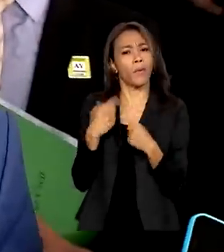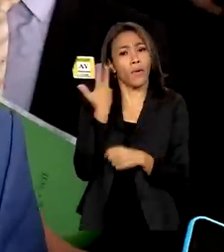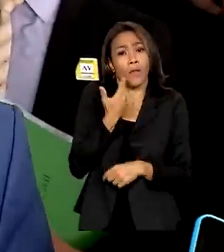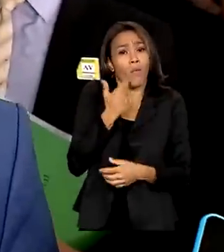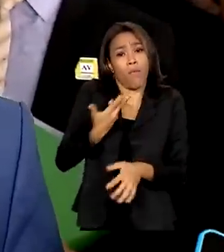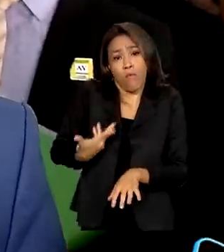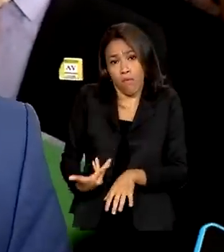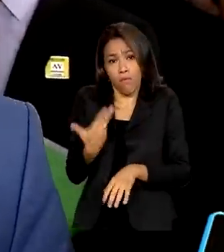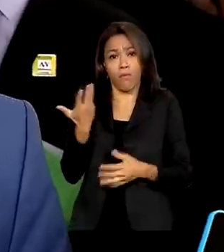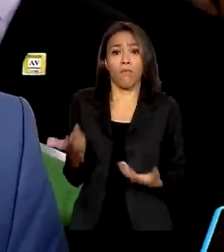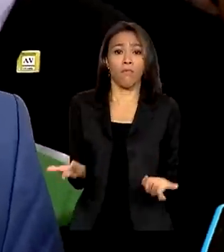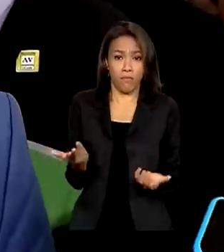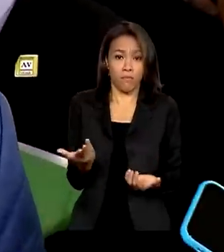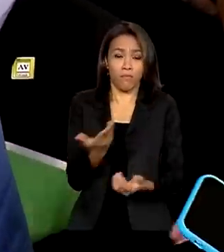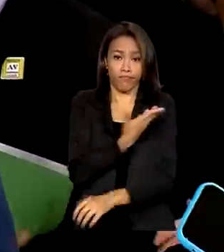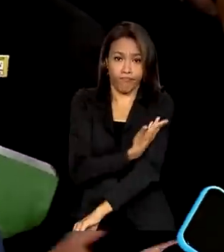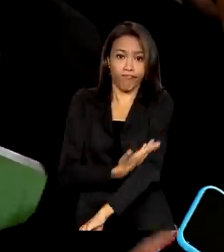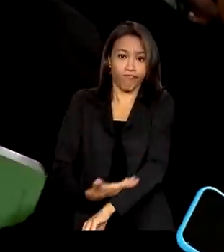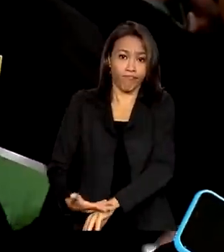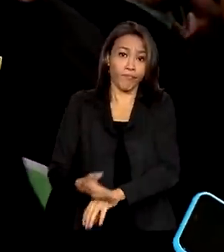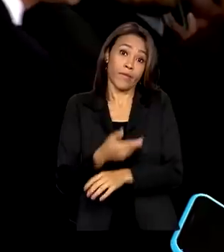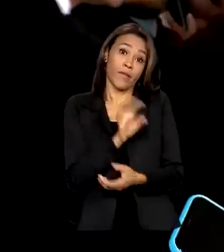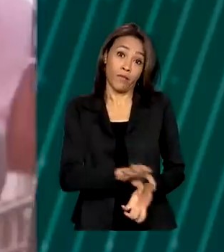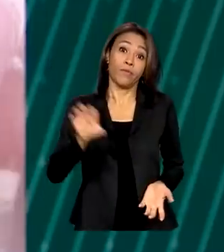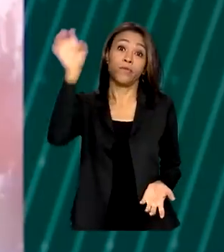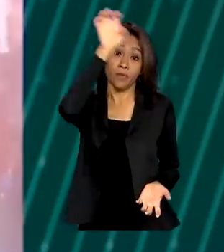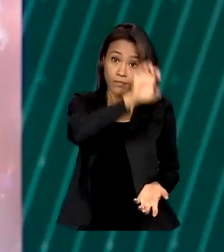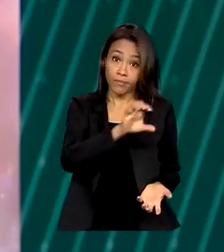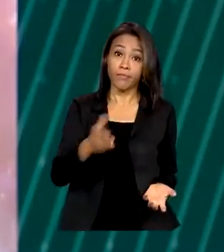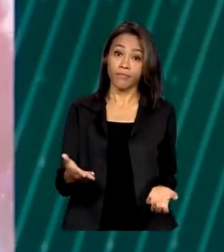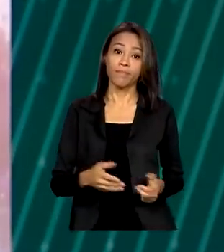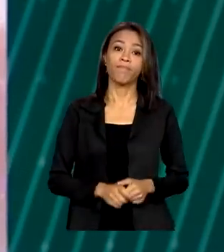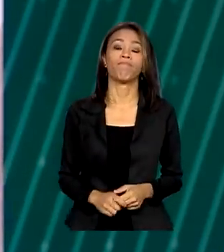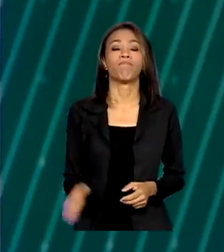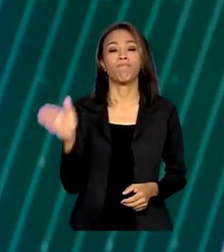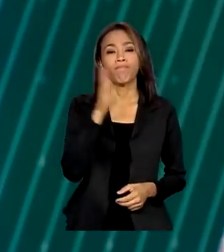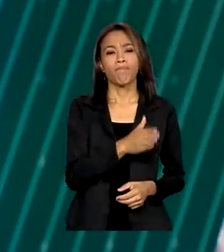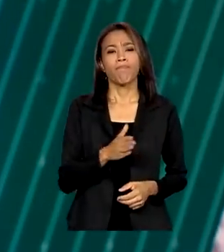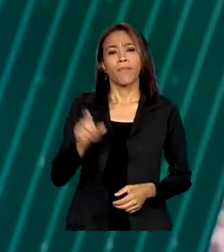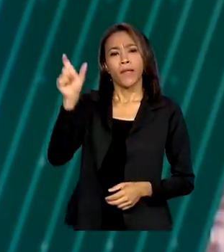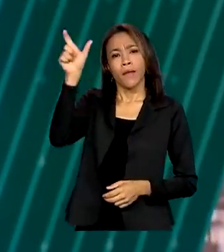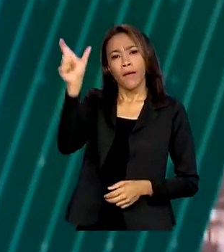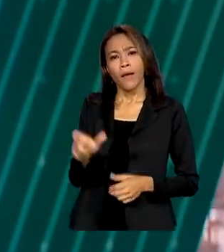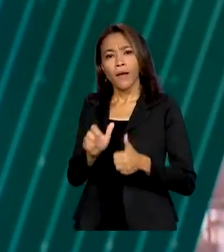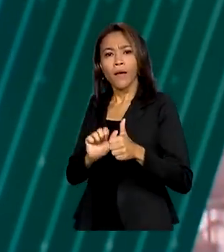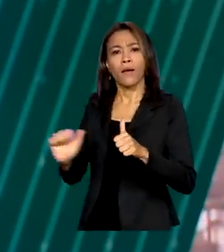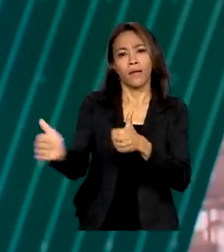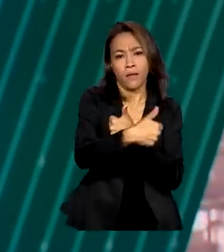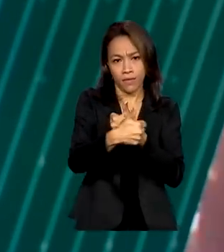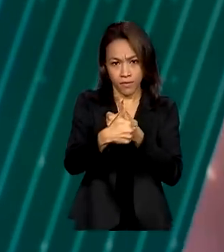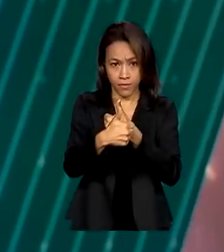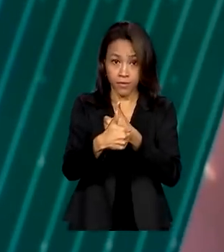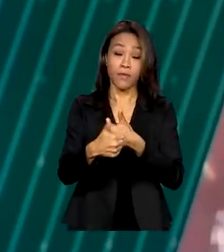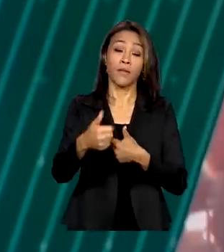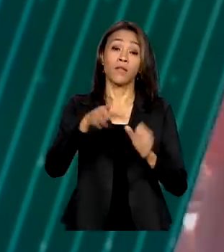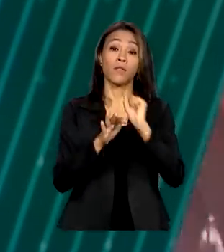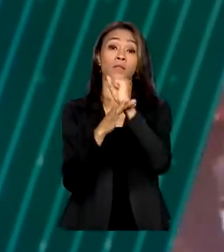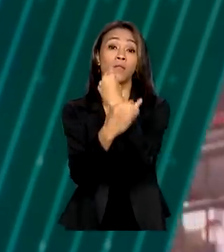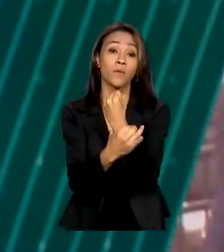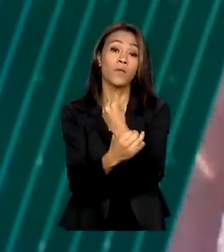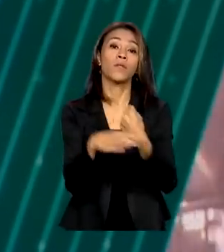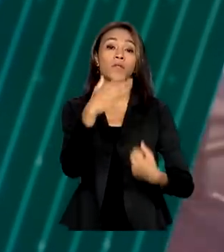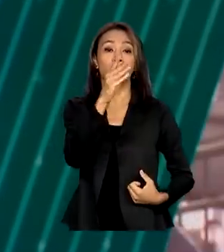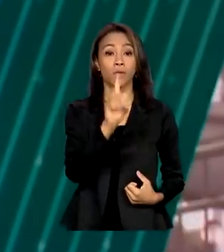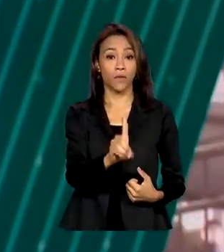comum entre os entes federados. A intervenção na segurança pública do Distrito Federal está prevista para se